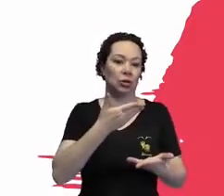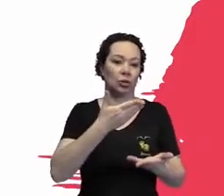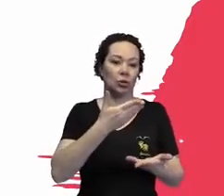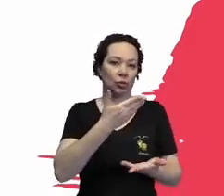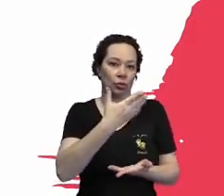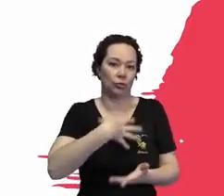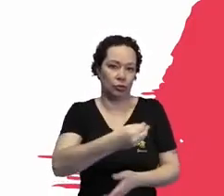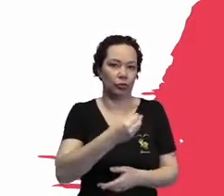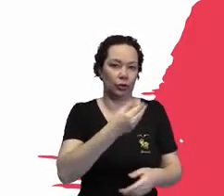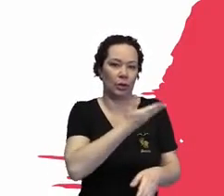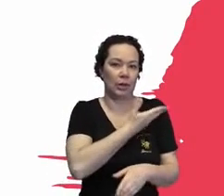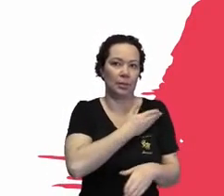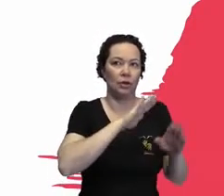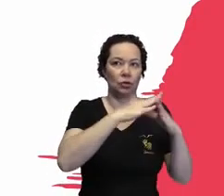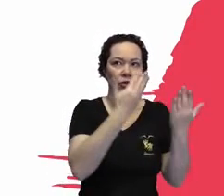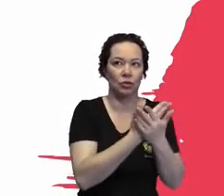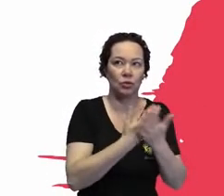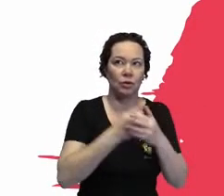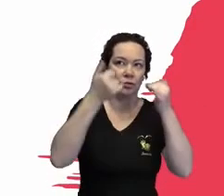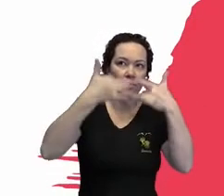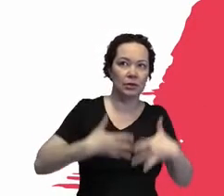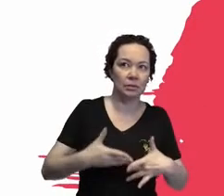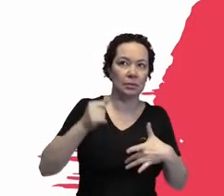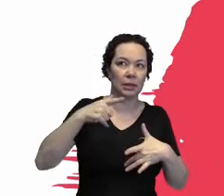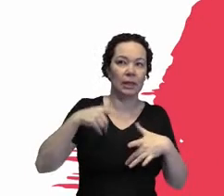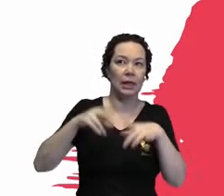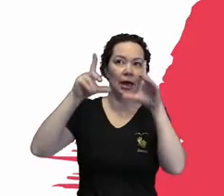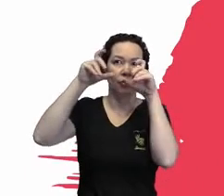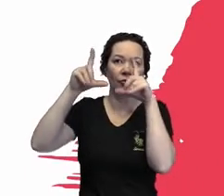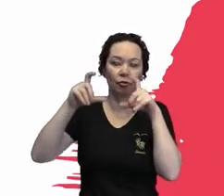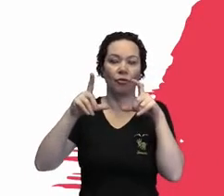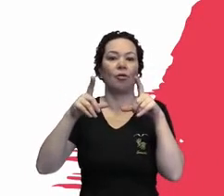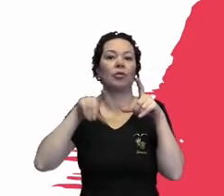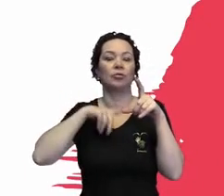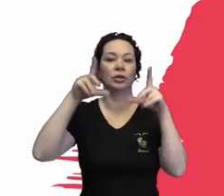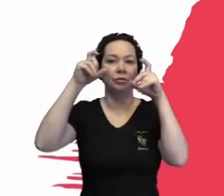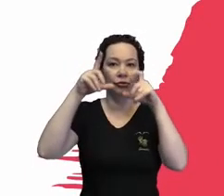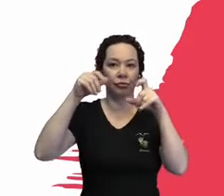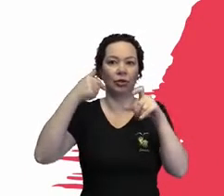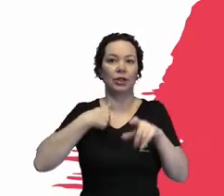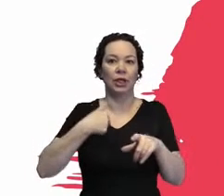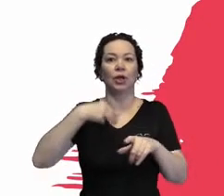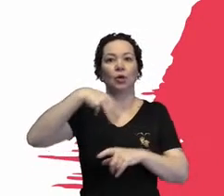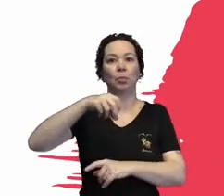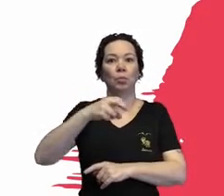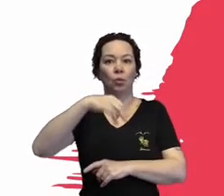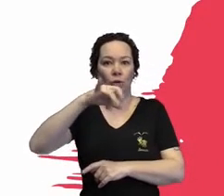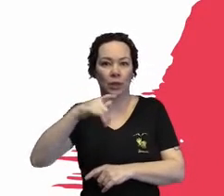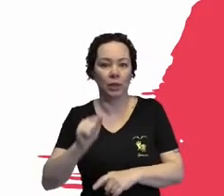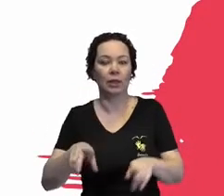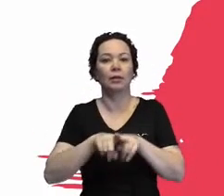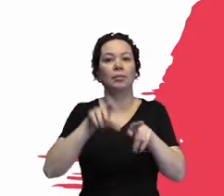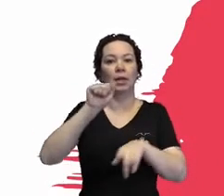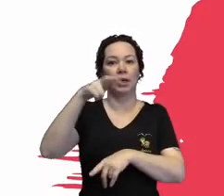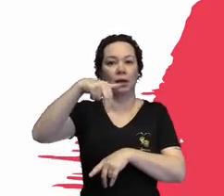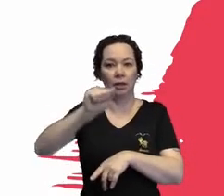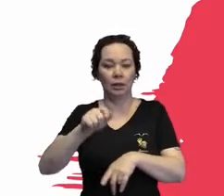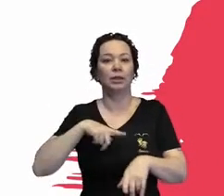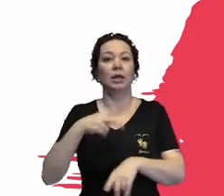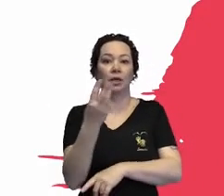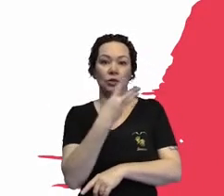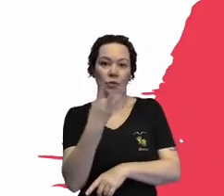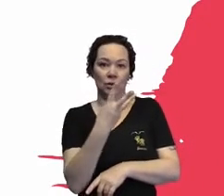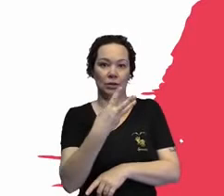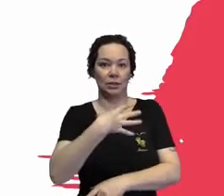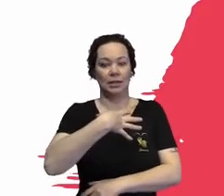pode passar o próximo slide, que eu vou descrever uma foto. Essa foto estamos, eu, Mônica e Ana, com nossos filhos, o J, o N e o G,